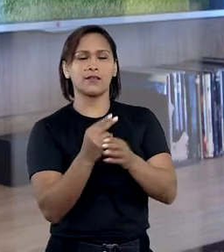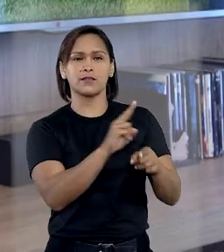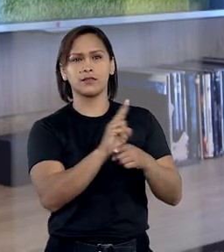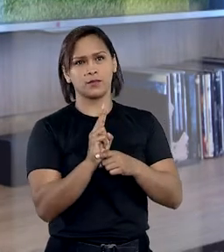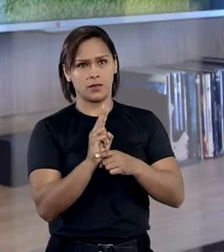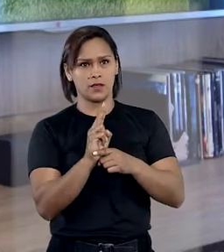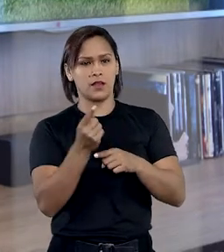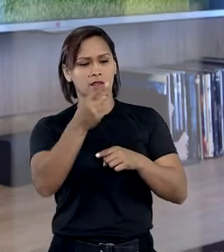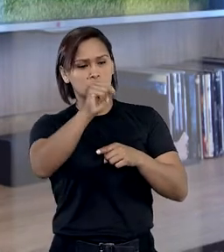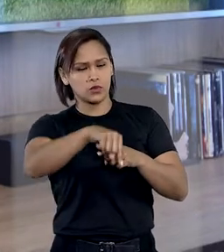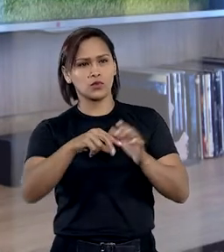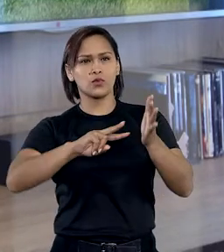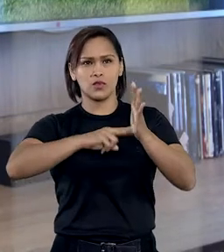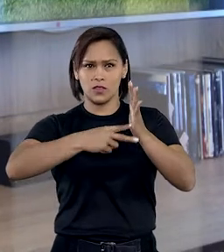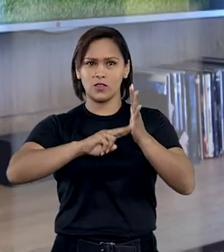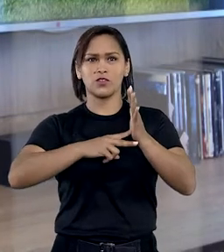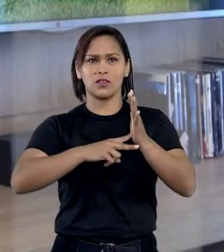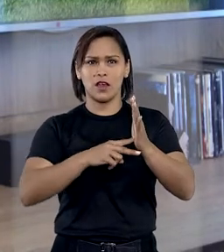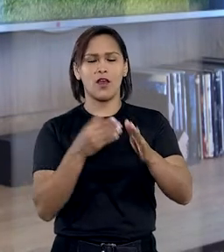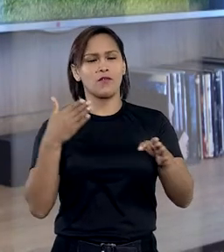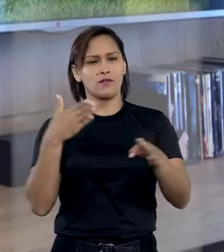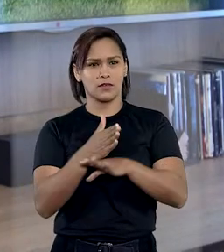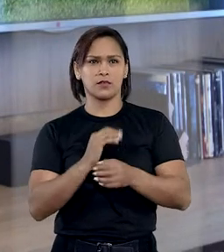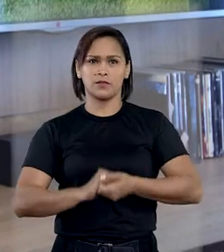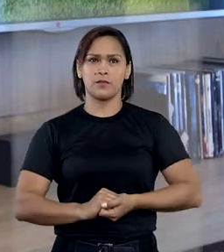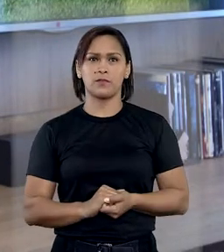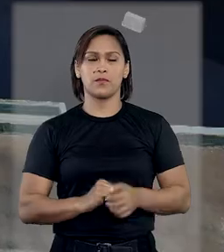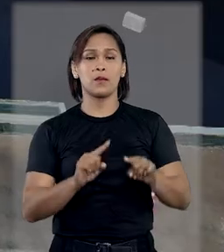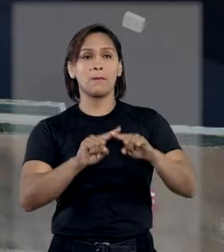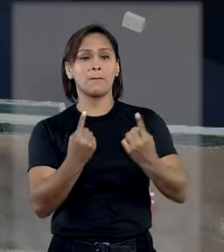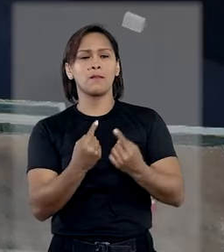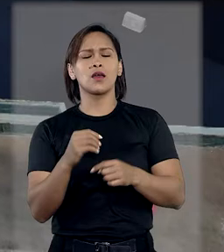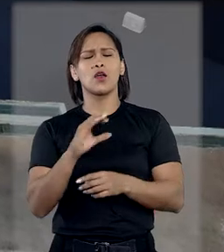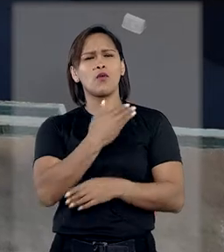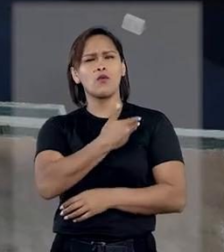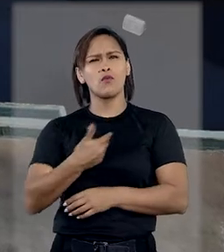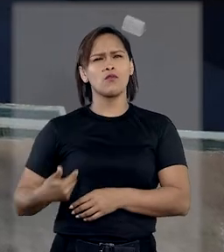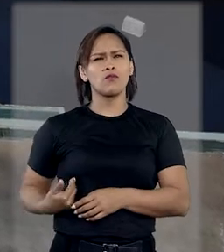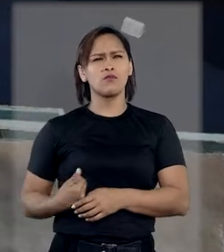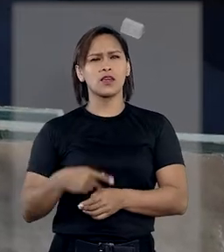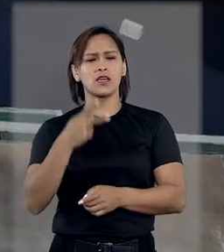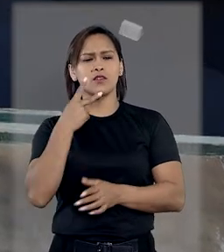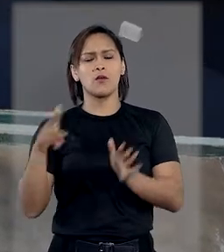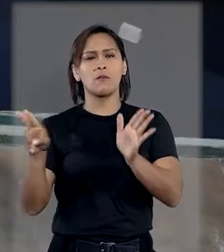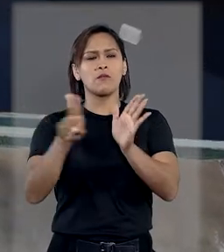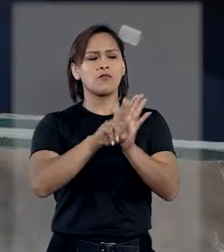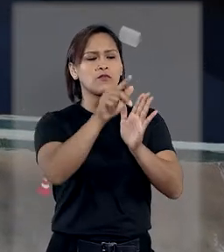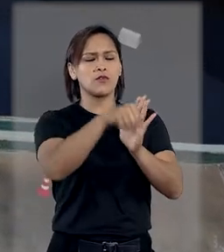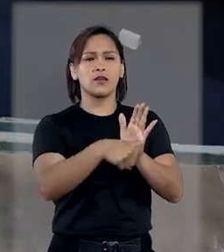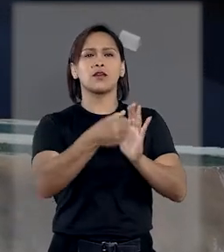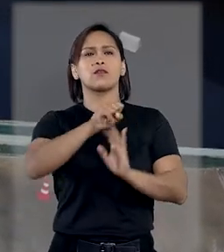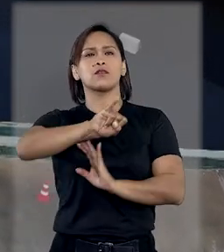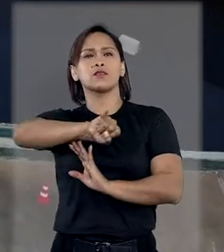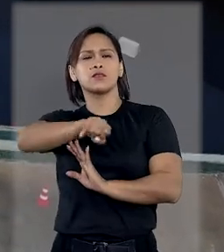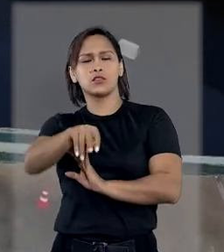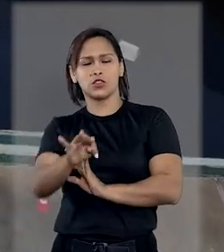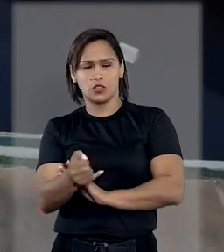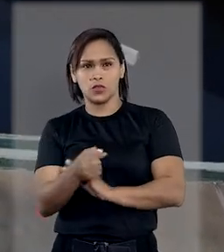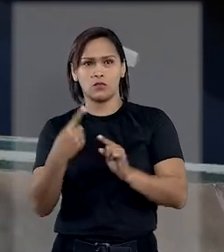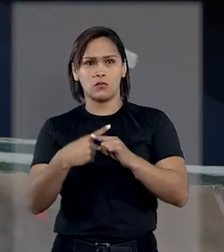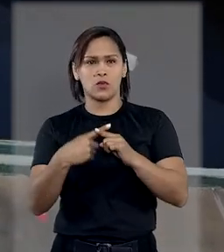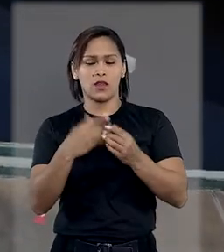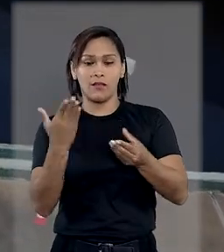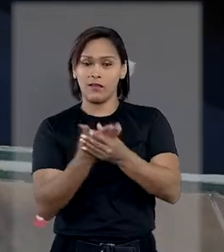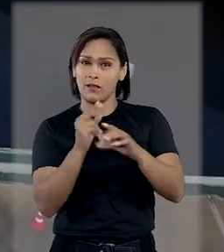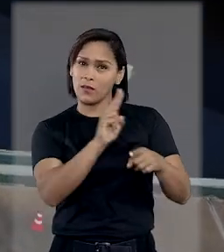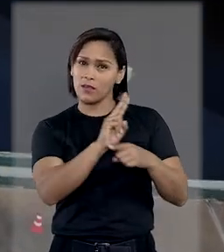eliminar em mandado de segurança do sindicato foi deferida. Mas o governo estadual recorreu ao STJ por entender